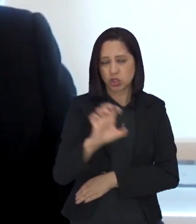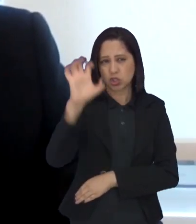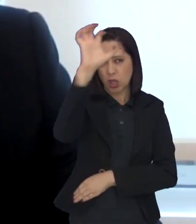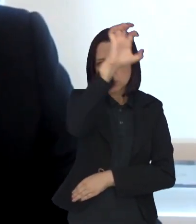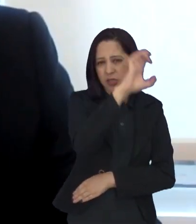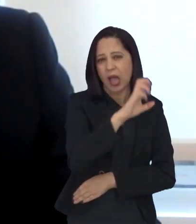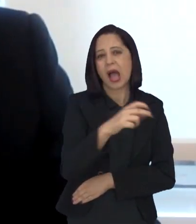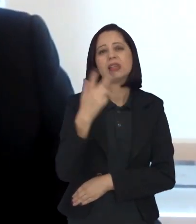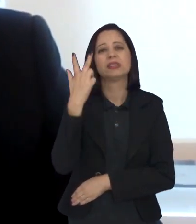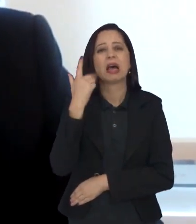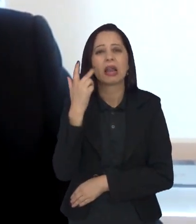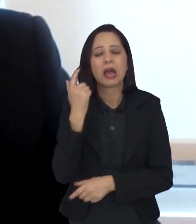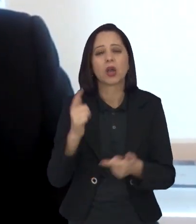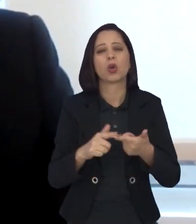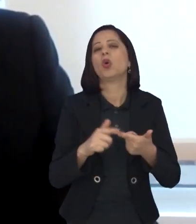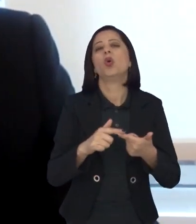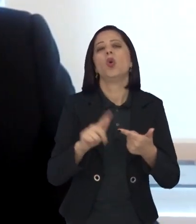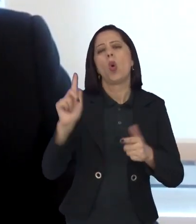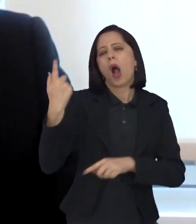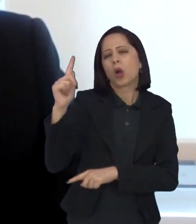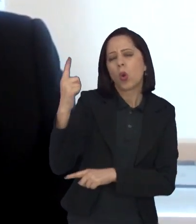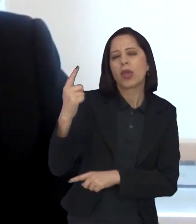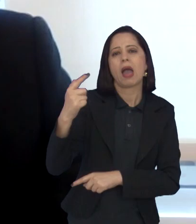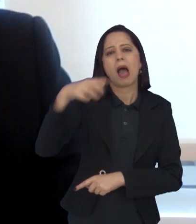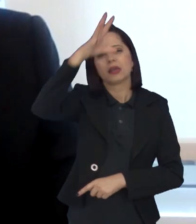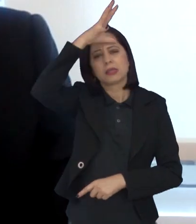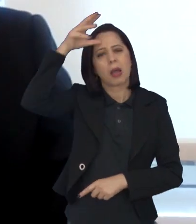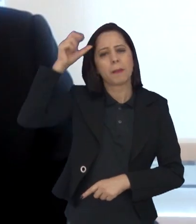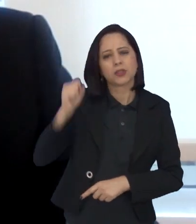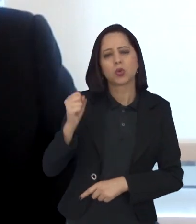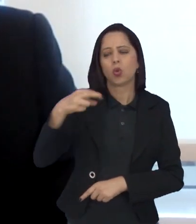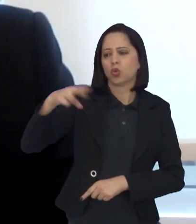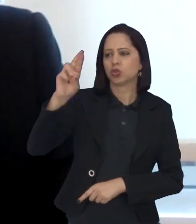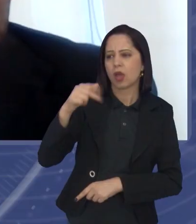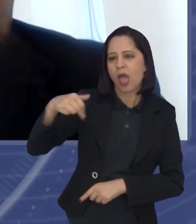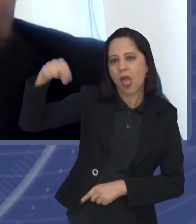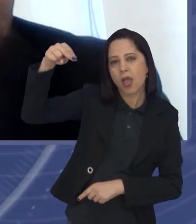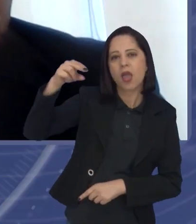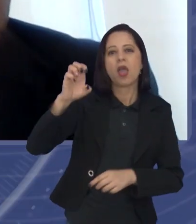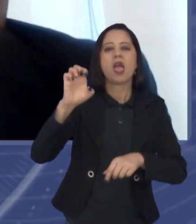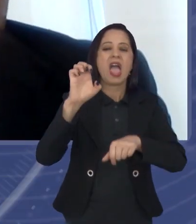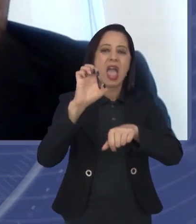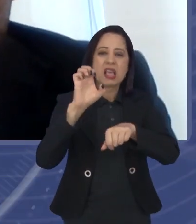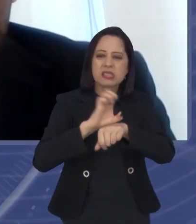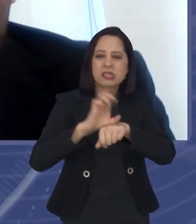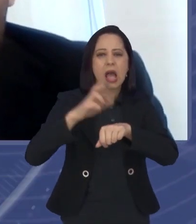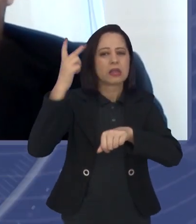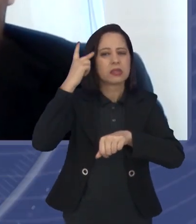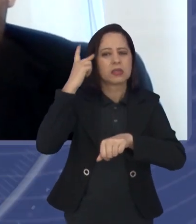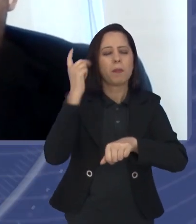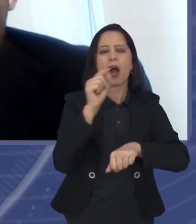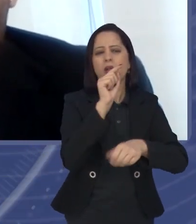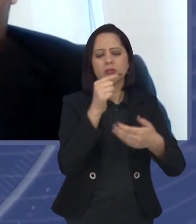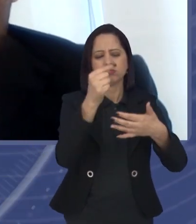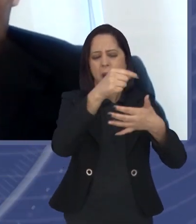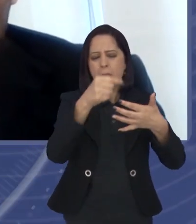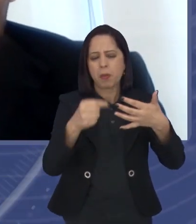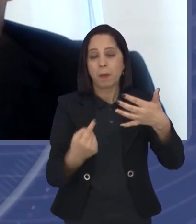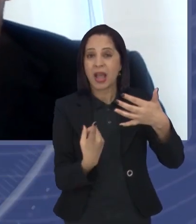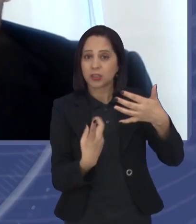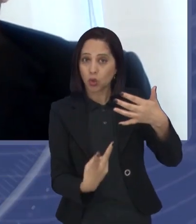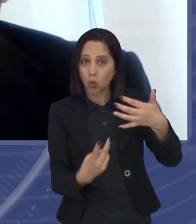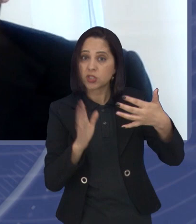Alagoas, Distrito Federal, Goiás, Mato Grosso, Rio Grande do Norte, São Paulo, Tocantins, que são estados que já tem